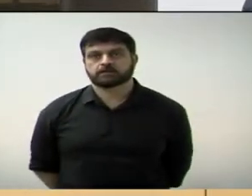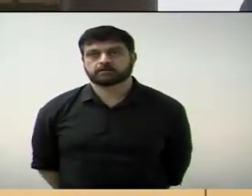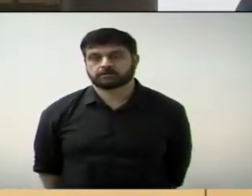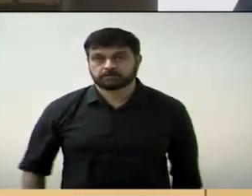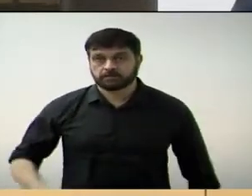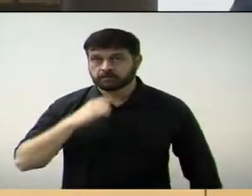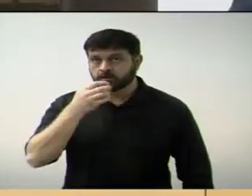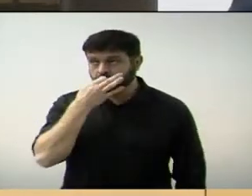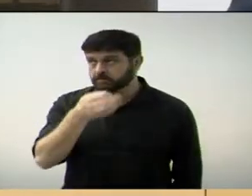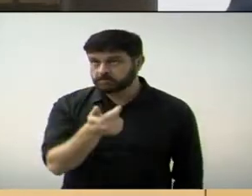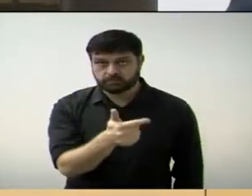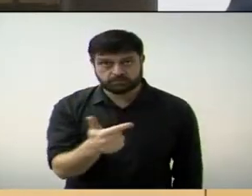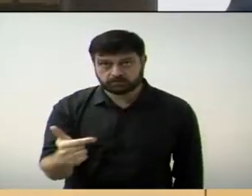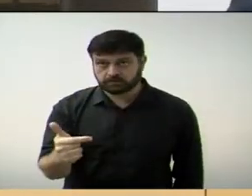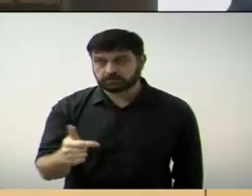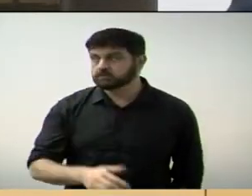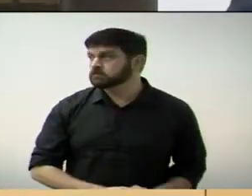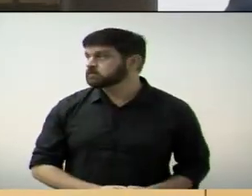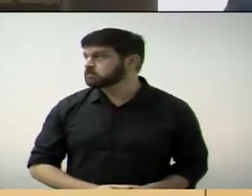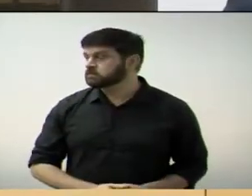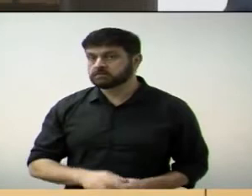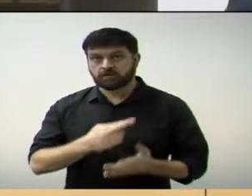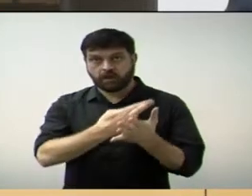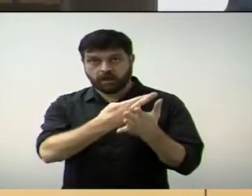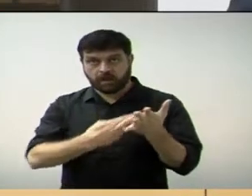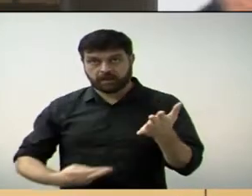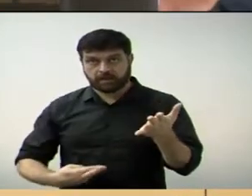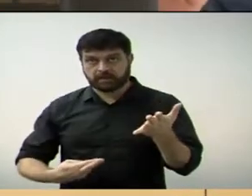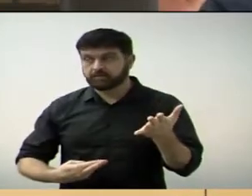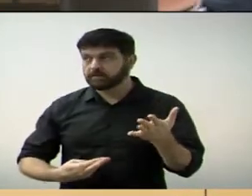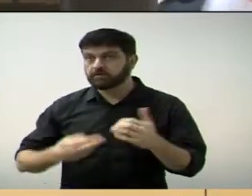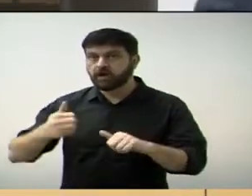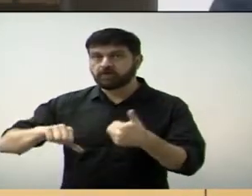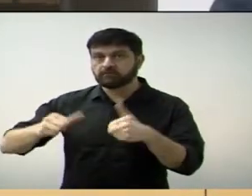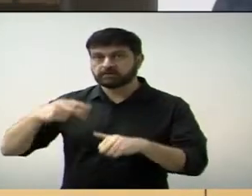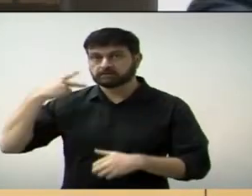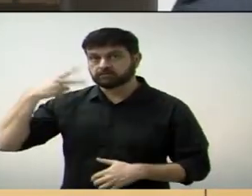Ninguém mais querendo fazer uso da palavra. Os requerimentos estão em votação.